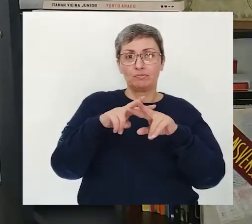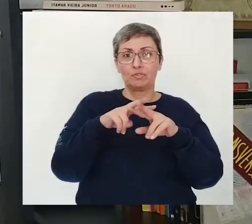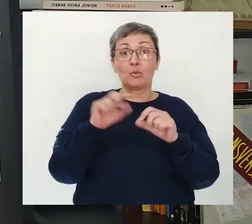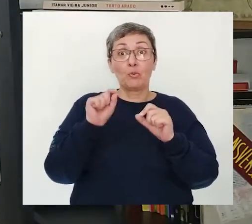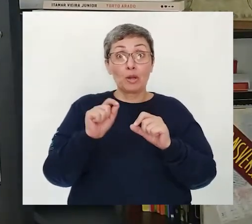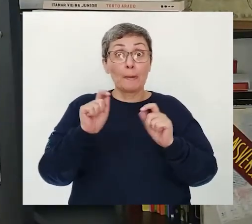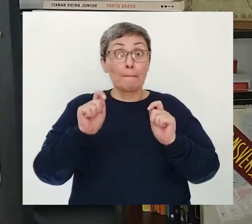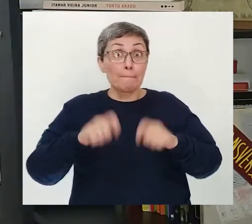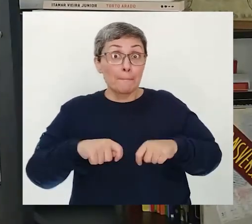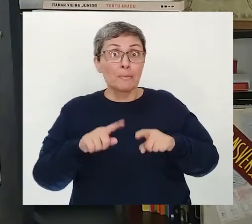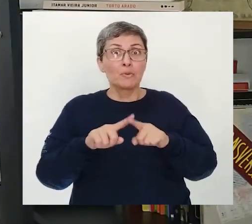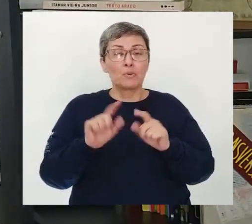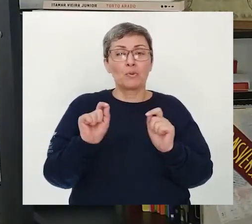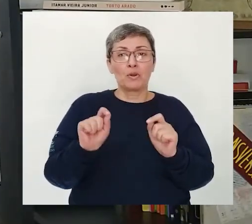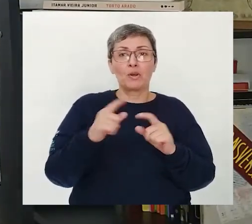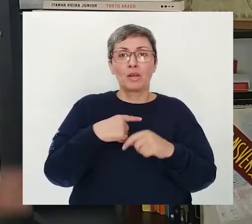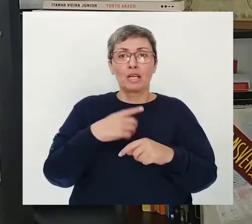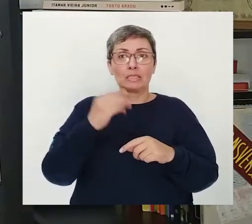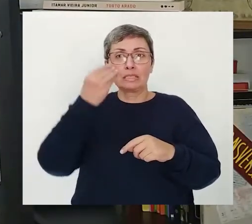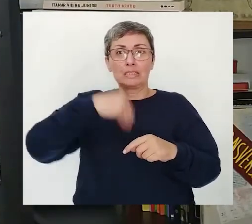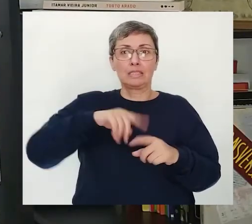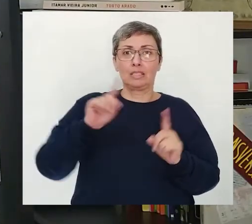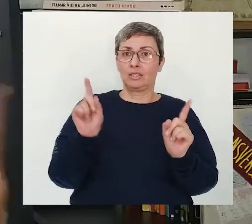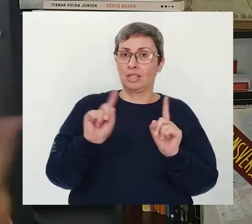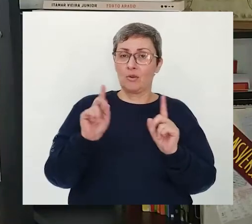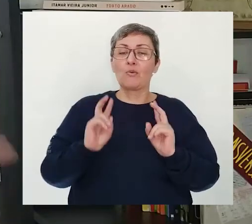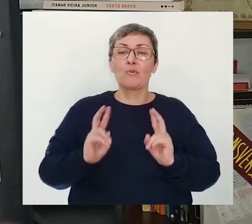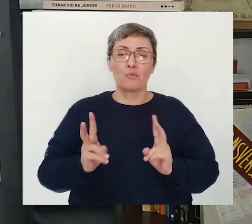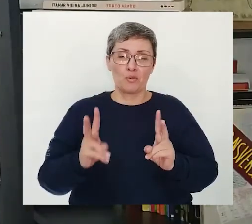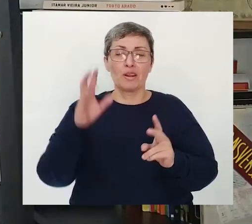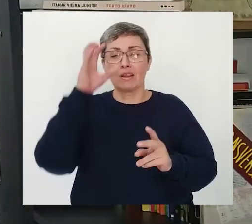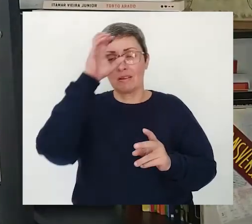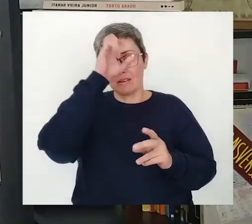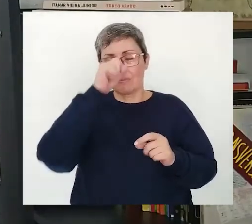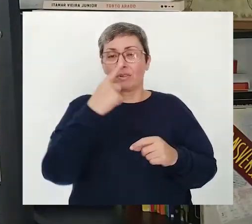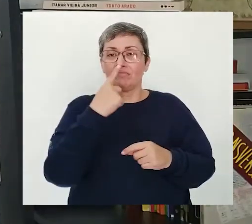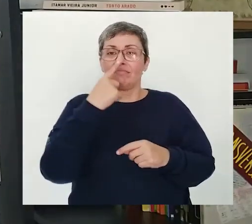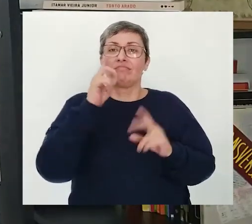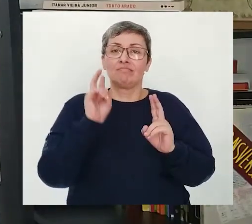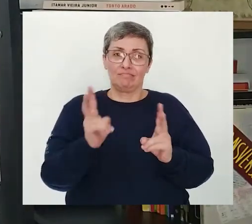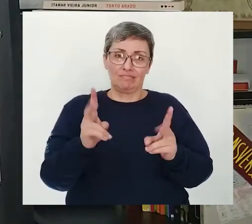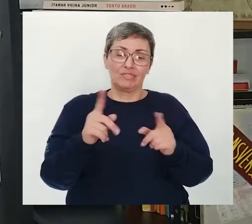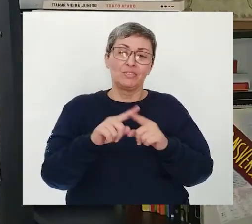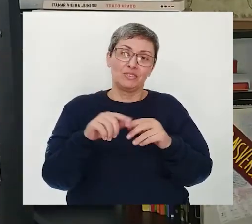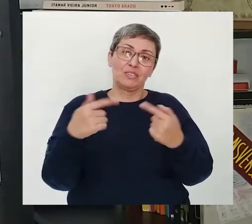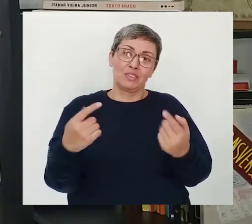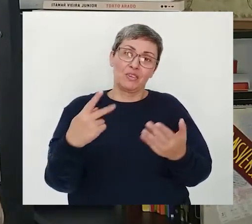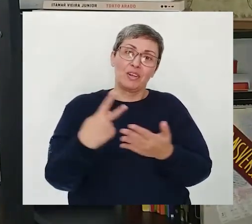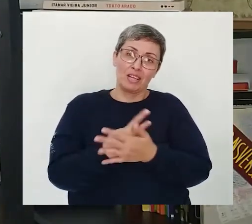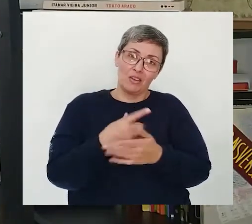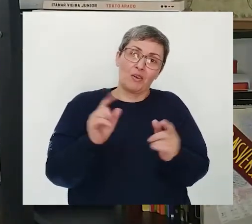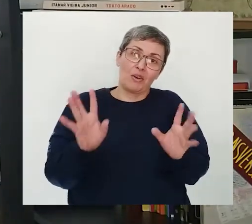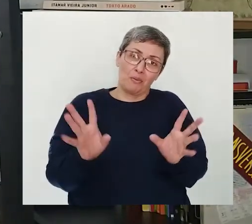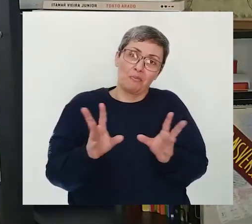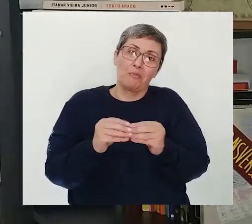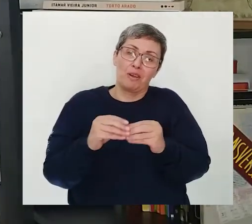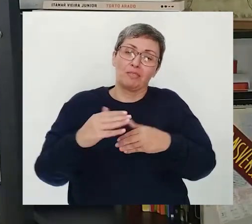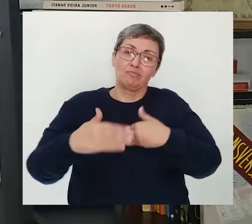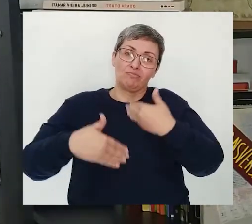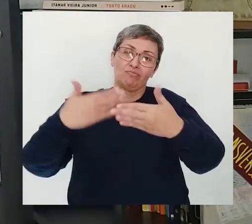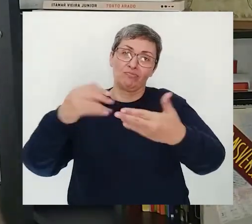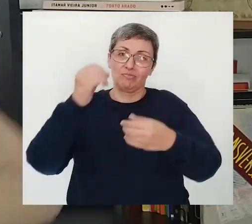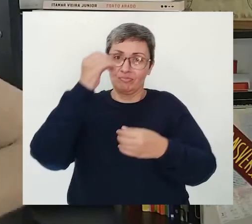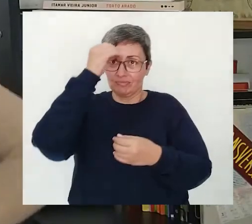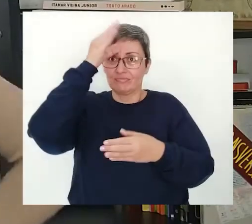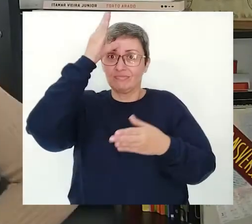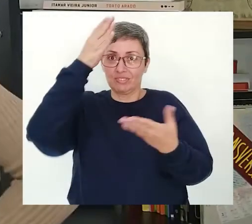O que vale mesmo É não desistir Continuar e ir aprendendo E se inspirando Afinal o erro faz parte Da construção Dos nossos